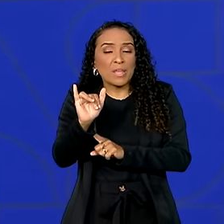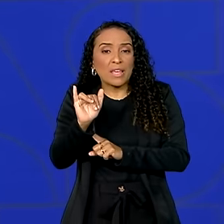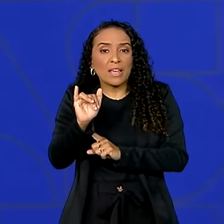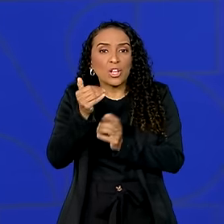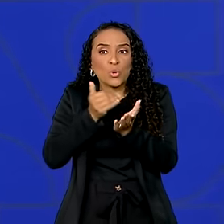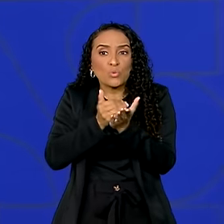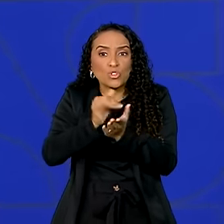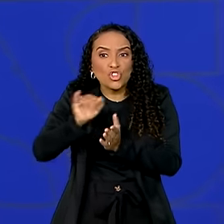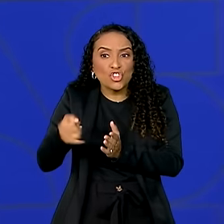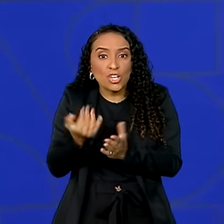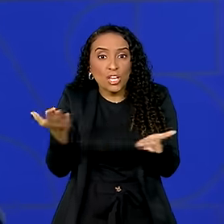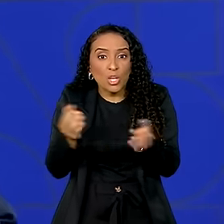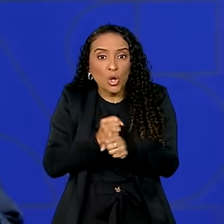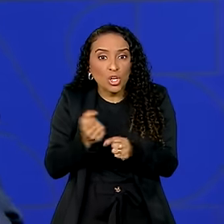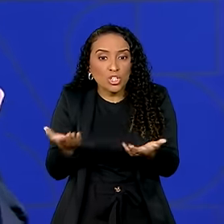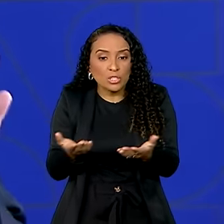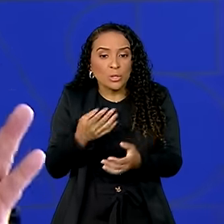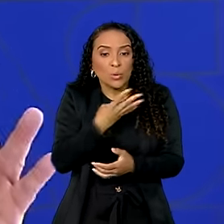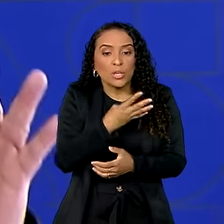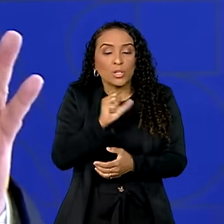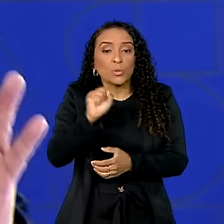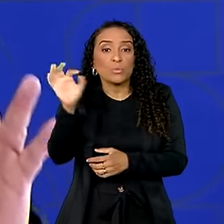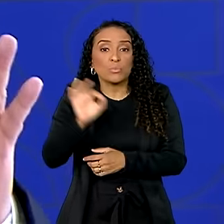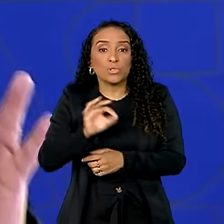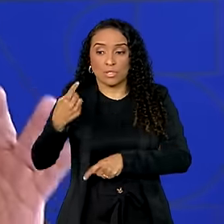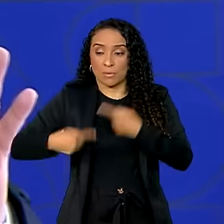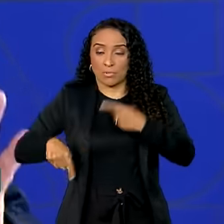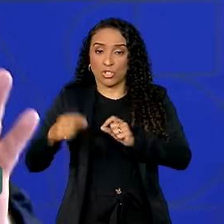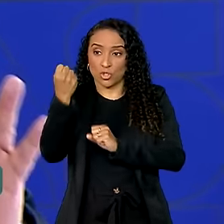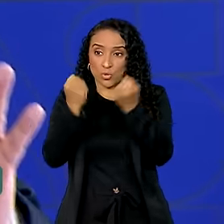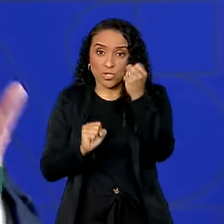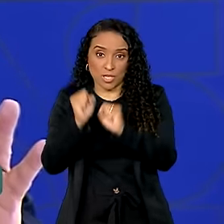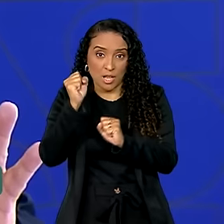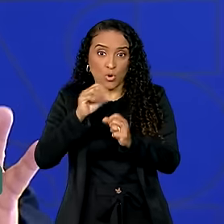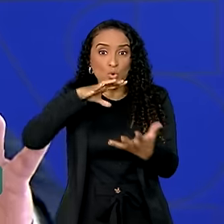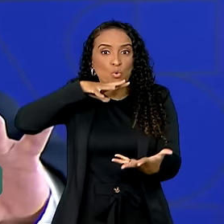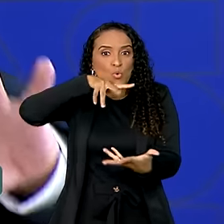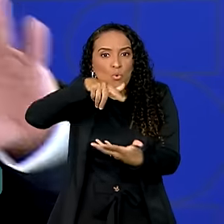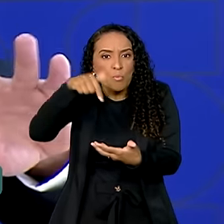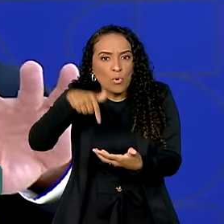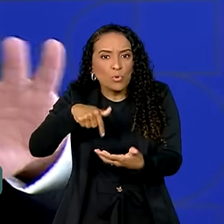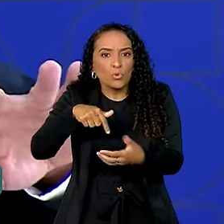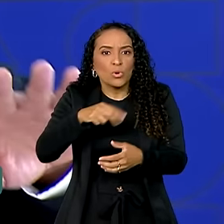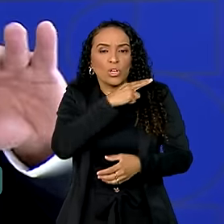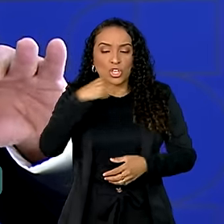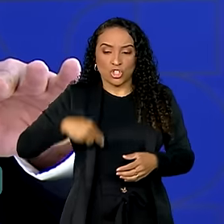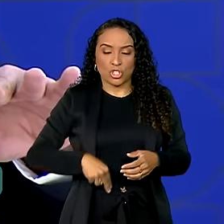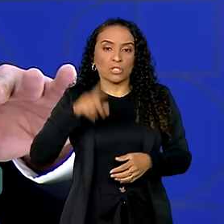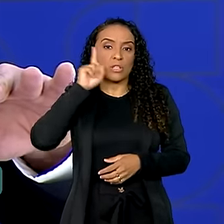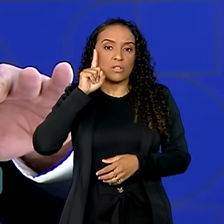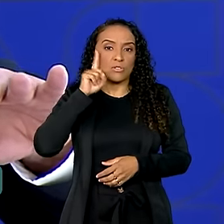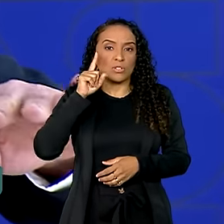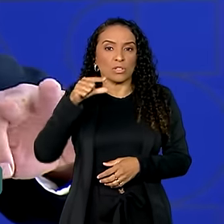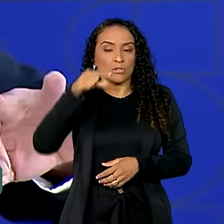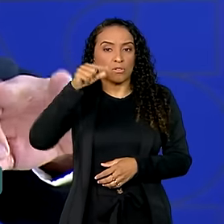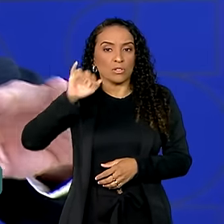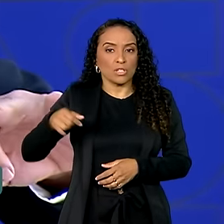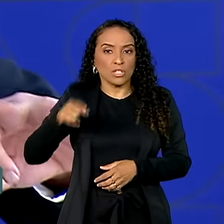janeiro desse ano, dizendo que 48% da política industrial feita no mundo é China, Estados Unidos e Japão.